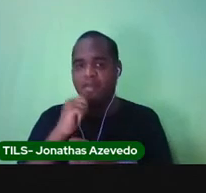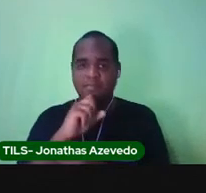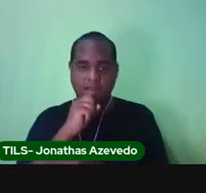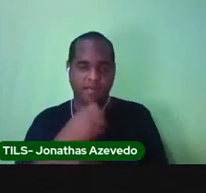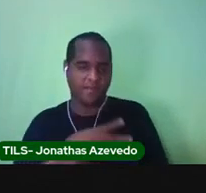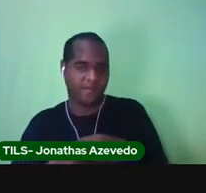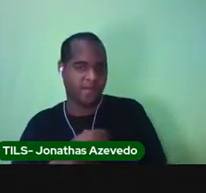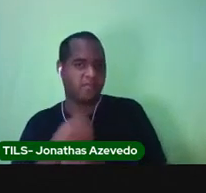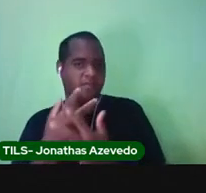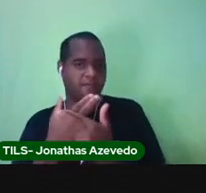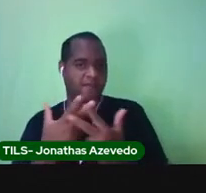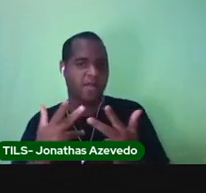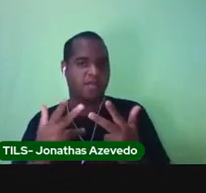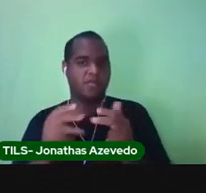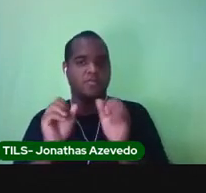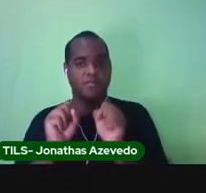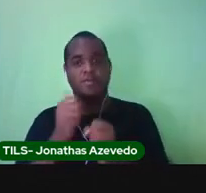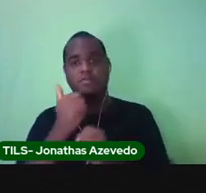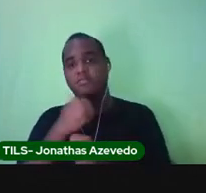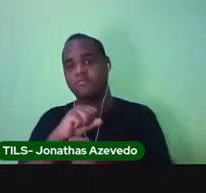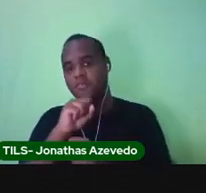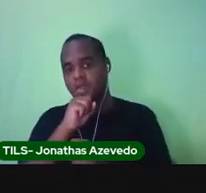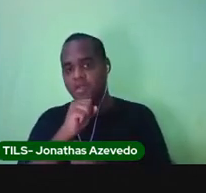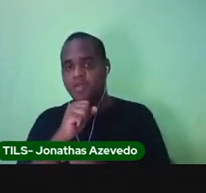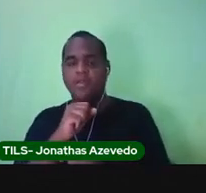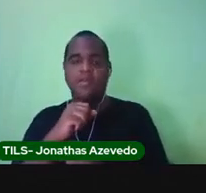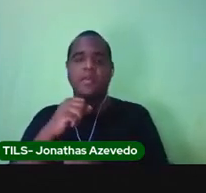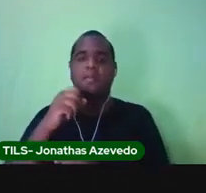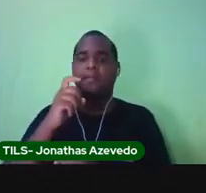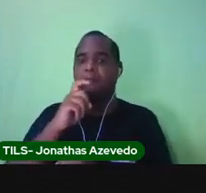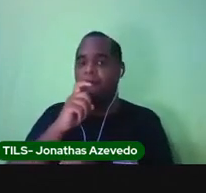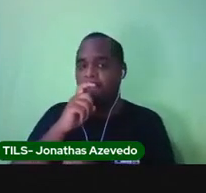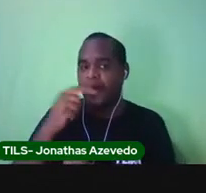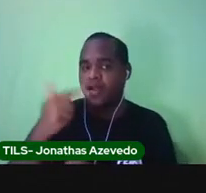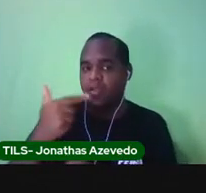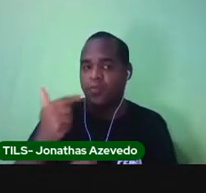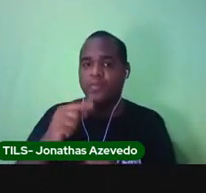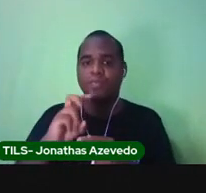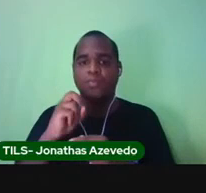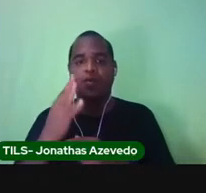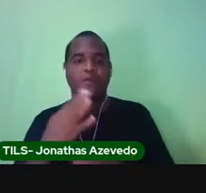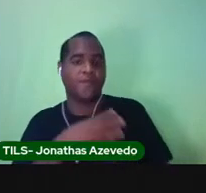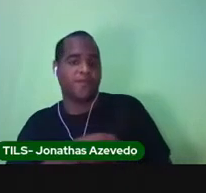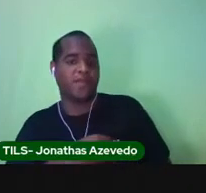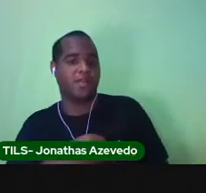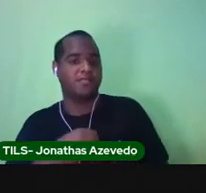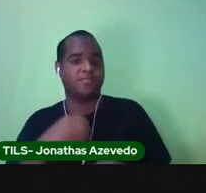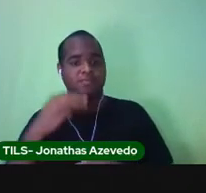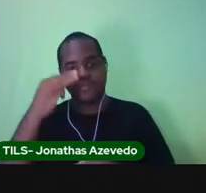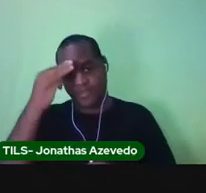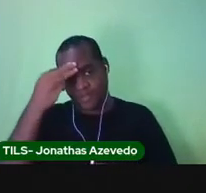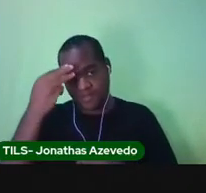filhos. Formada por mãe, padrastos, filhos e enteados.